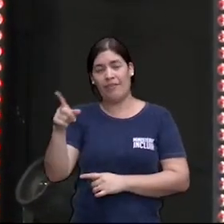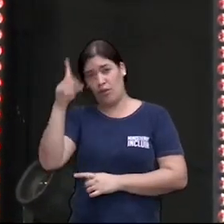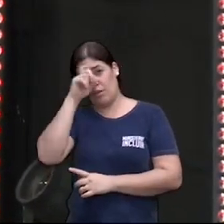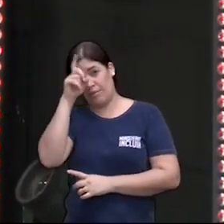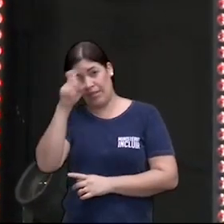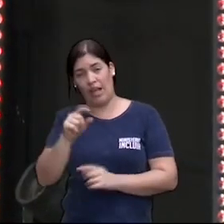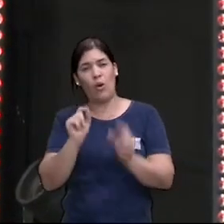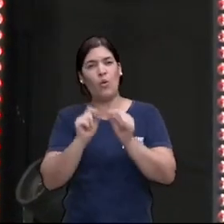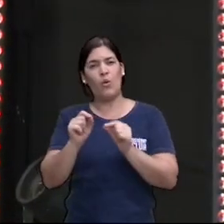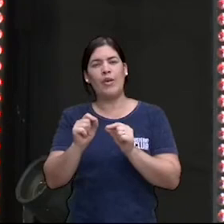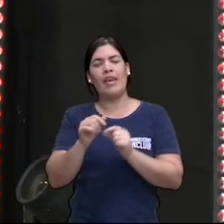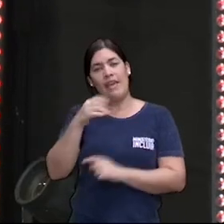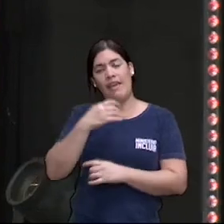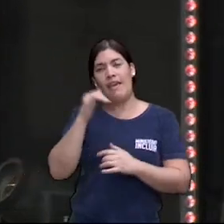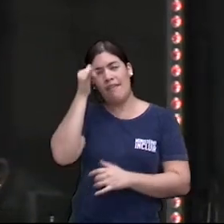para não ter o quê? Contaminação.